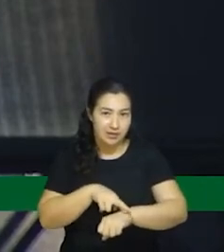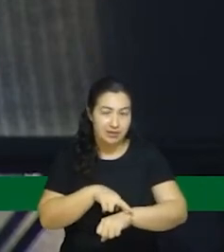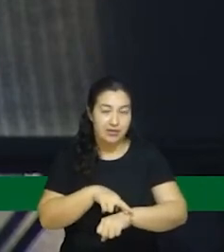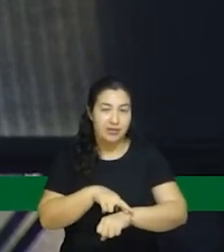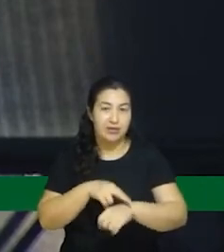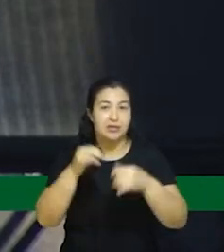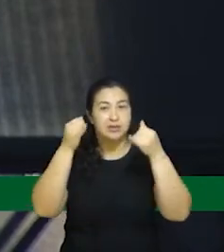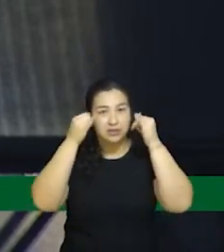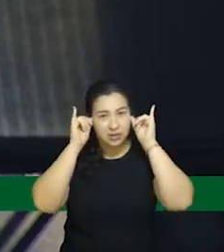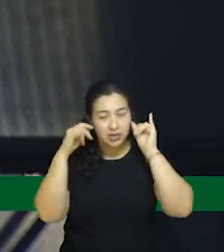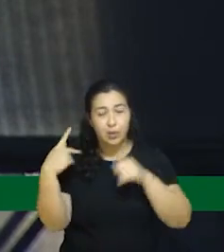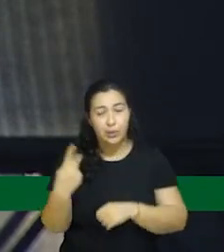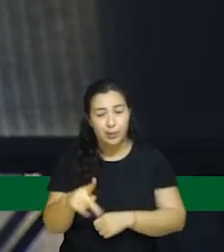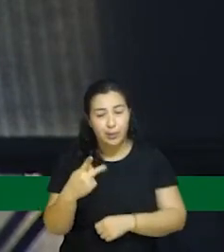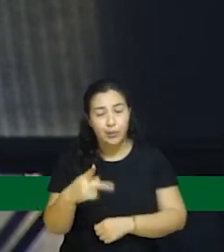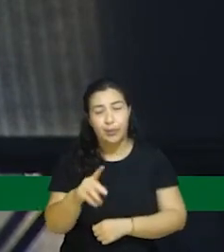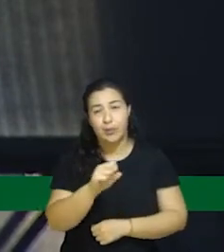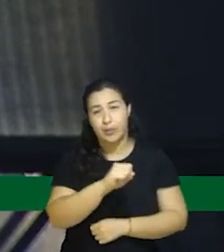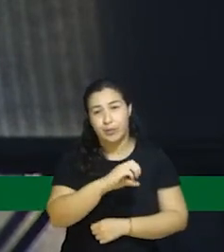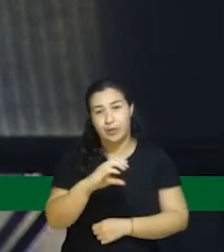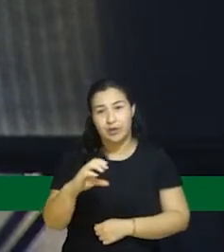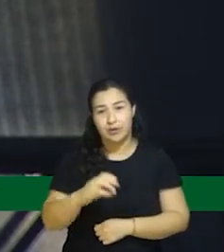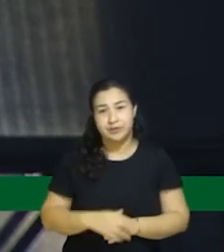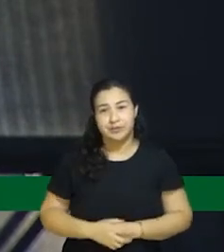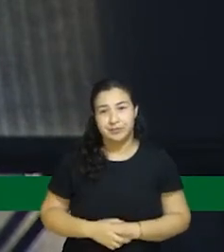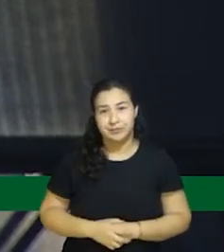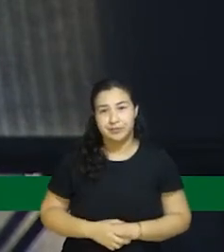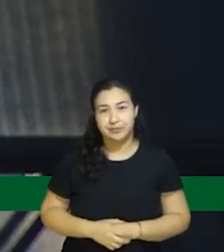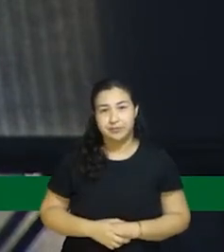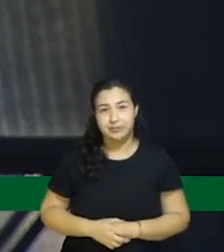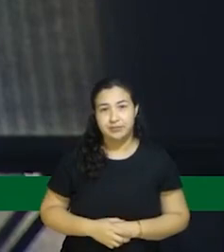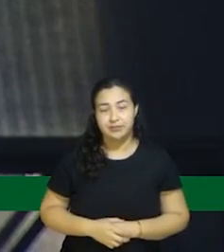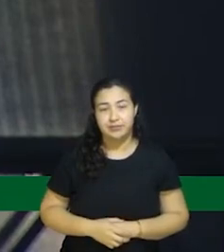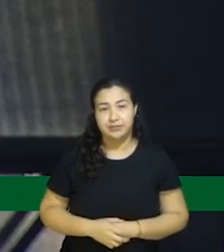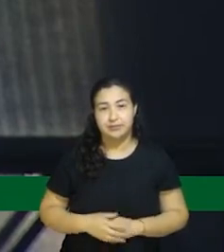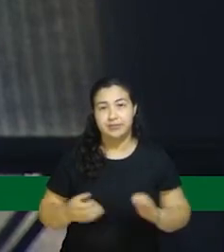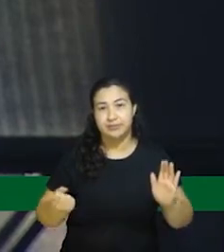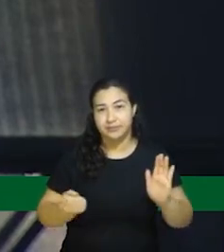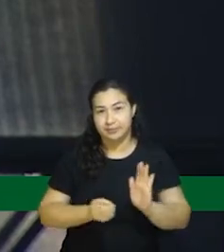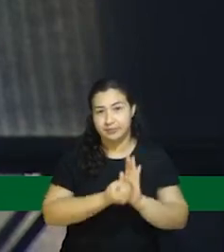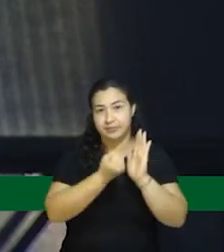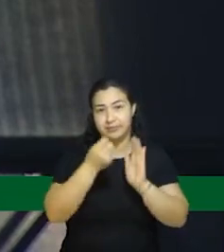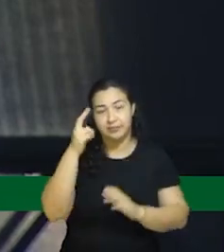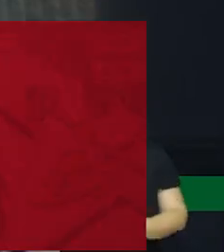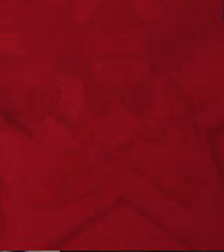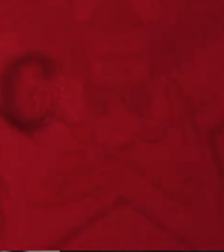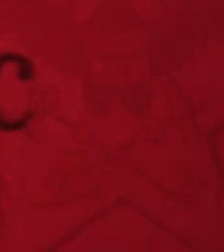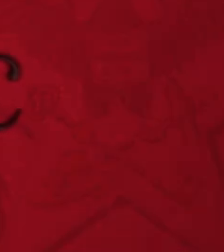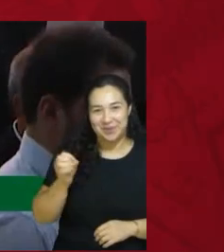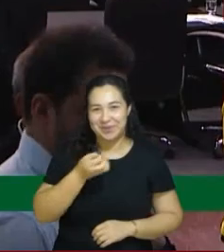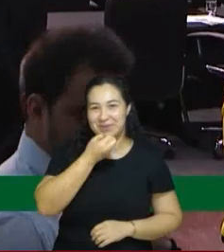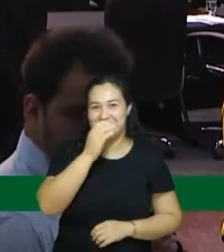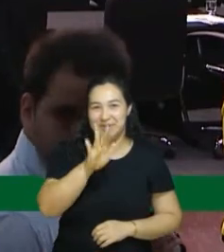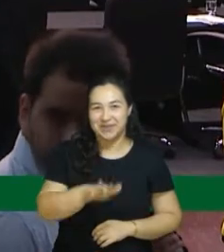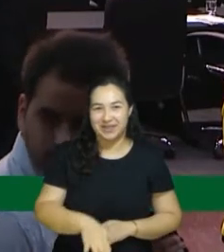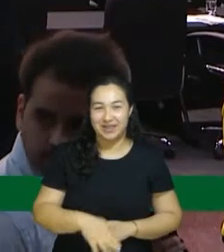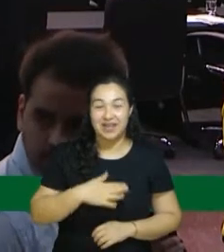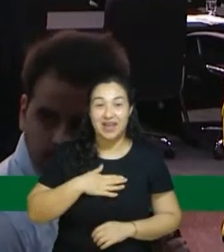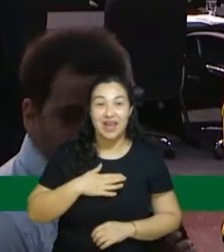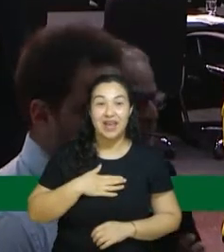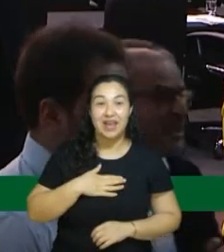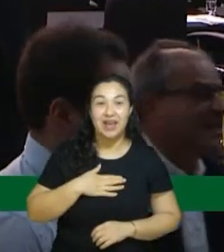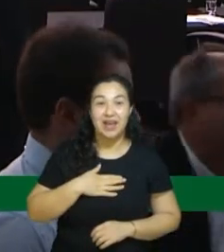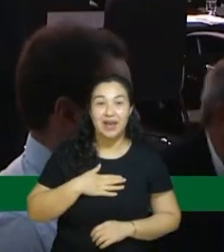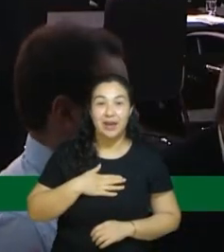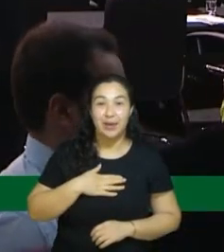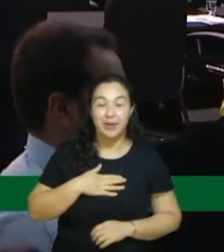catarinense e com esse símbolo histórico e cultural para o nosso Estado. A Associação de